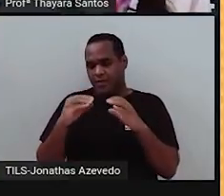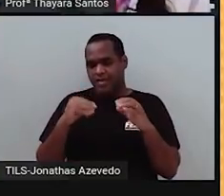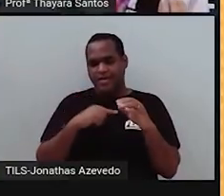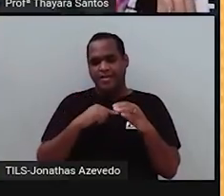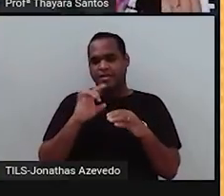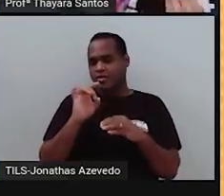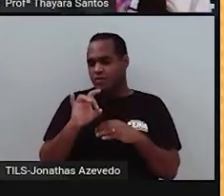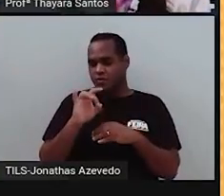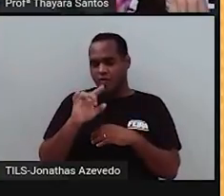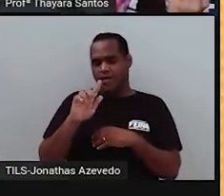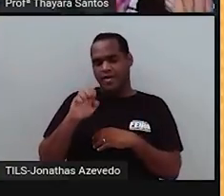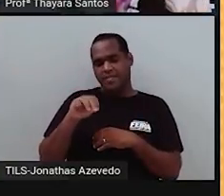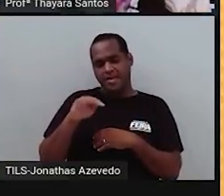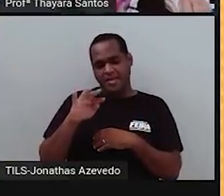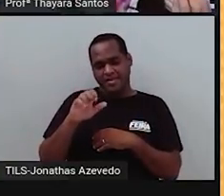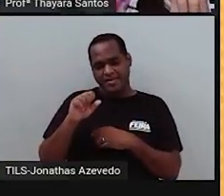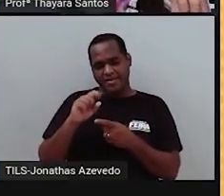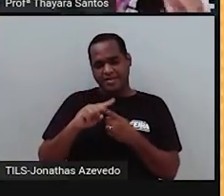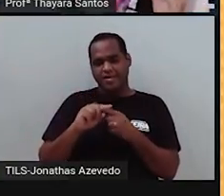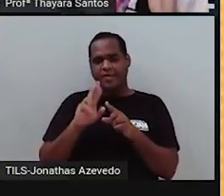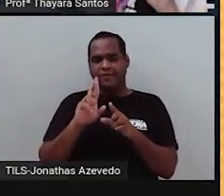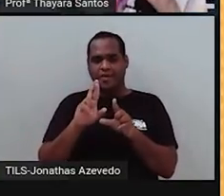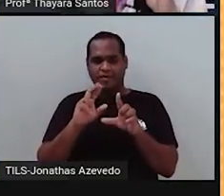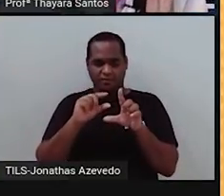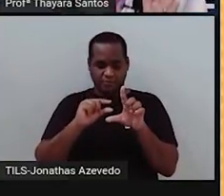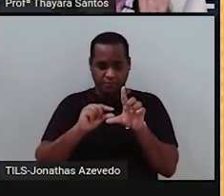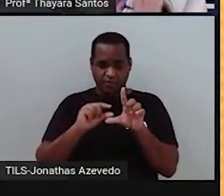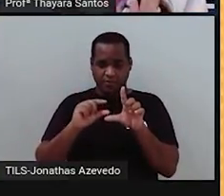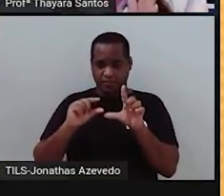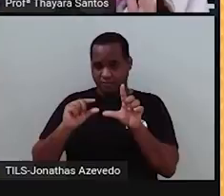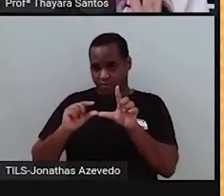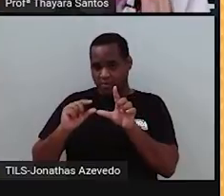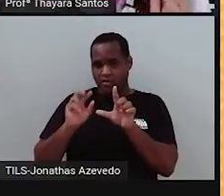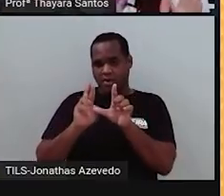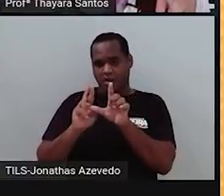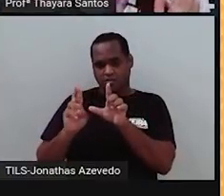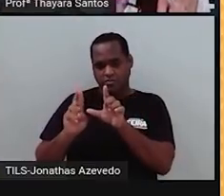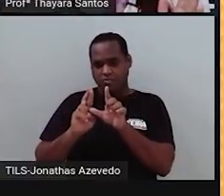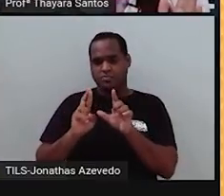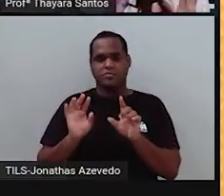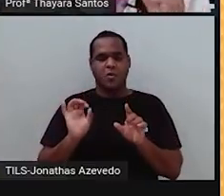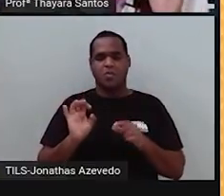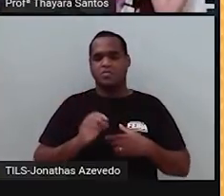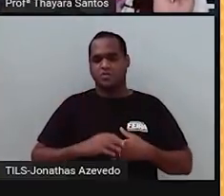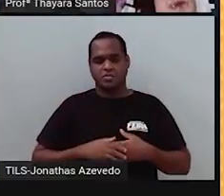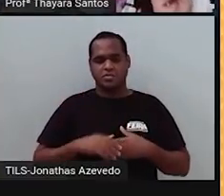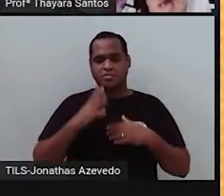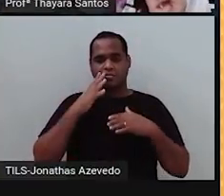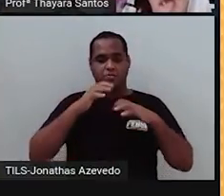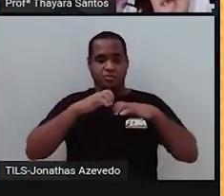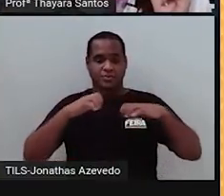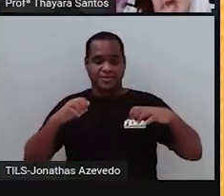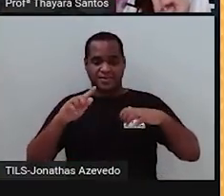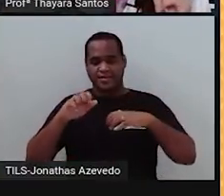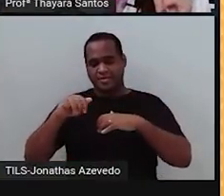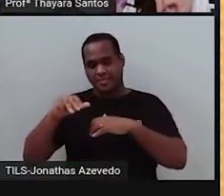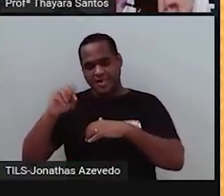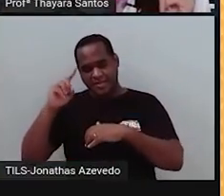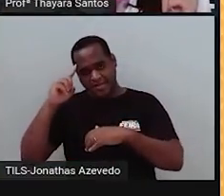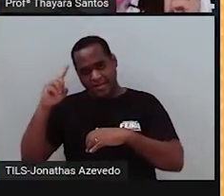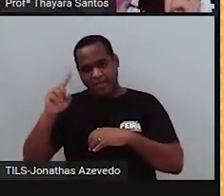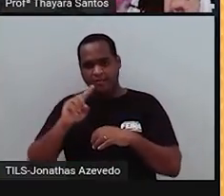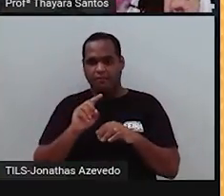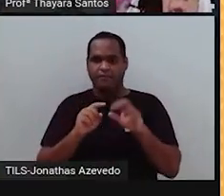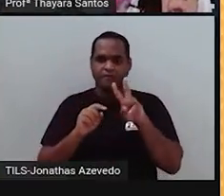gametas Vzinho, Rzinho. Por quê? Acontece a separação na hora da formação dos gametas, vai um Vzinho